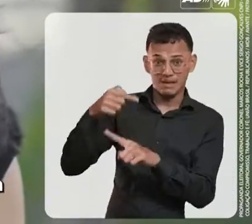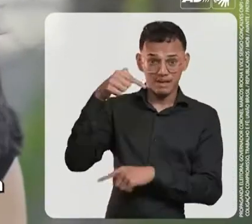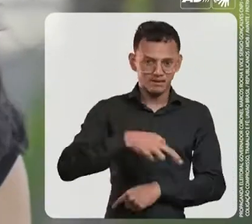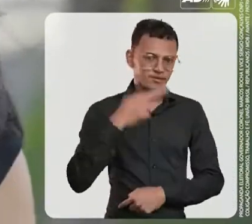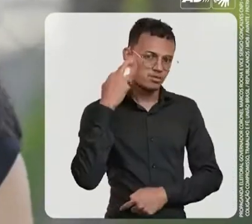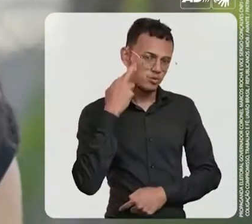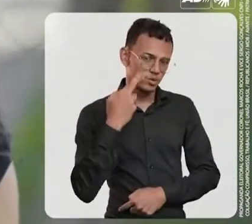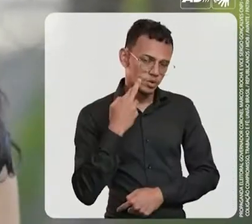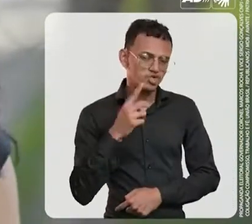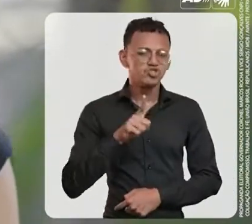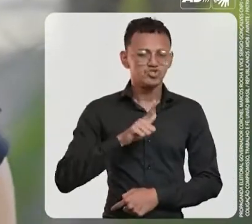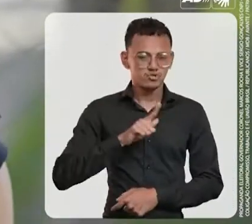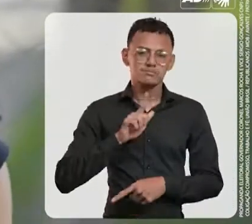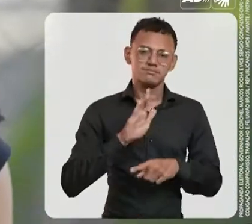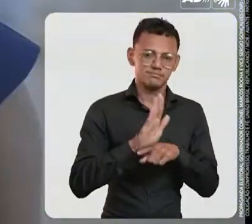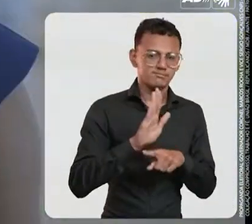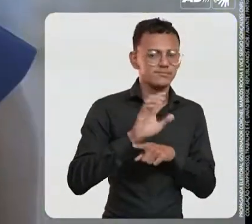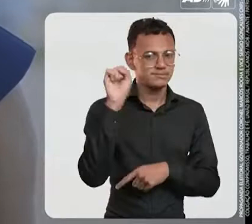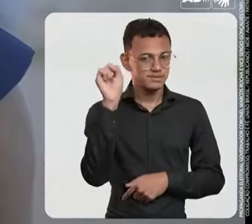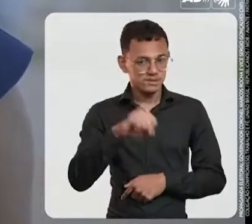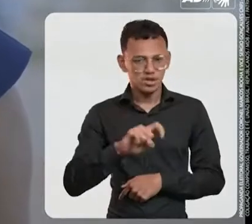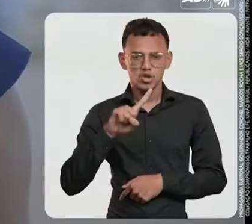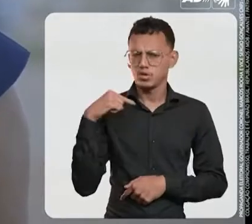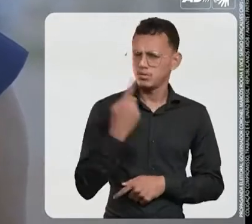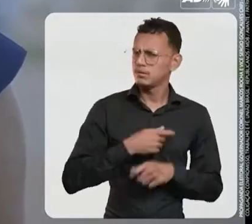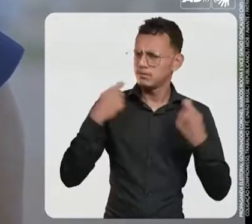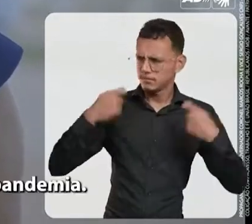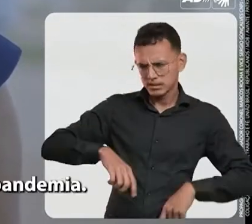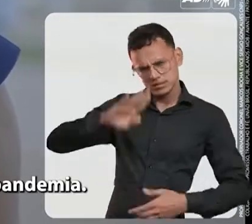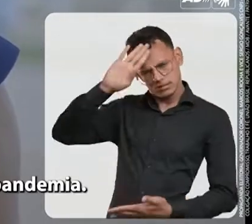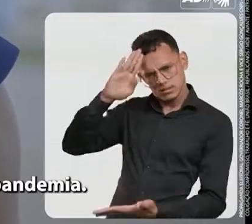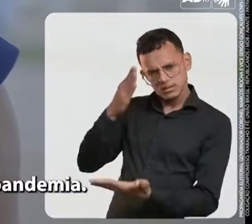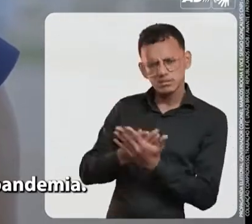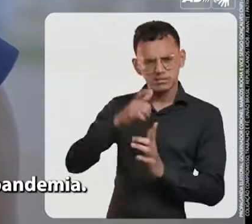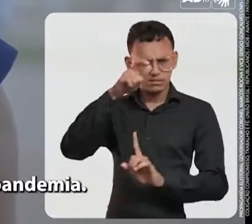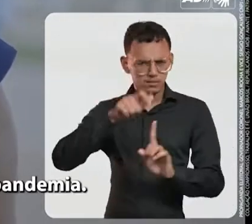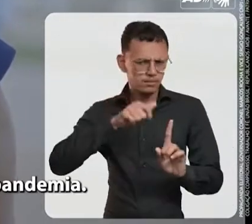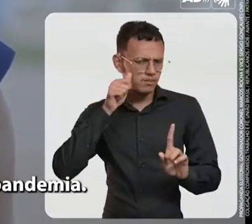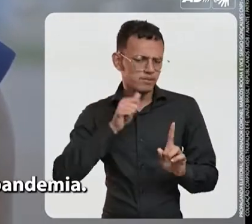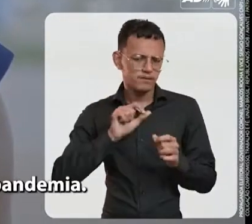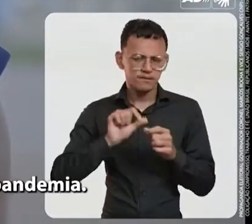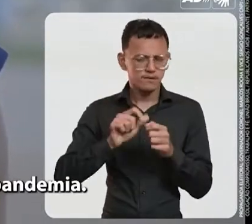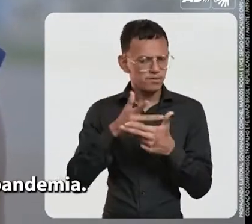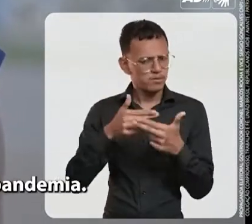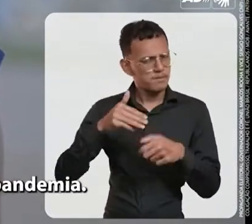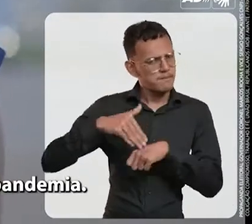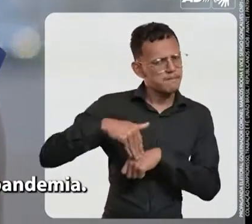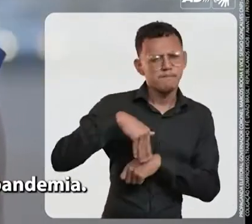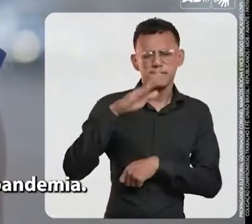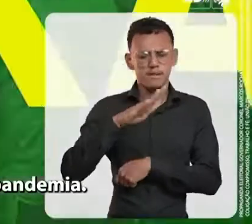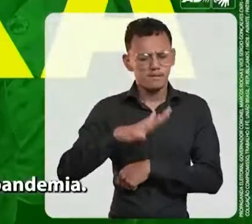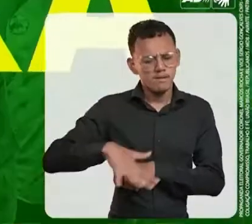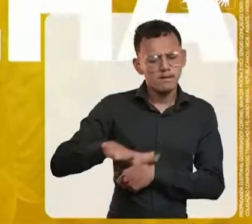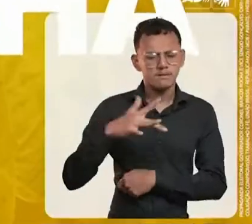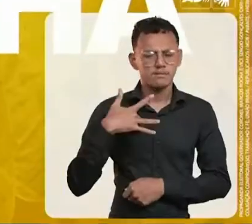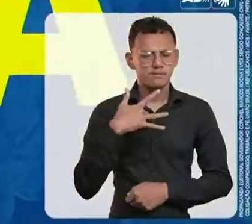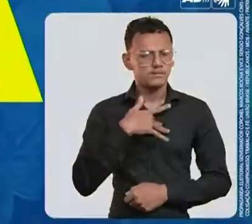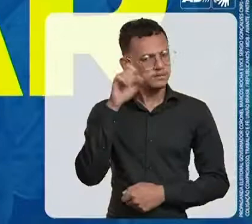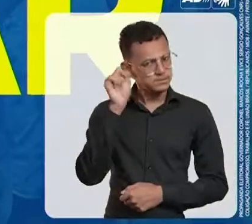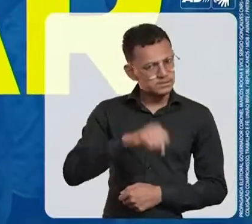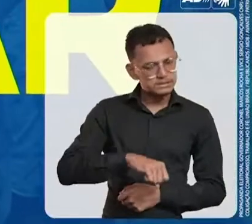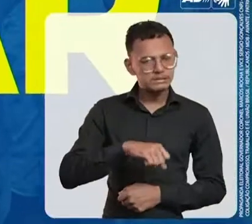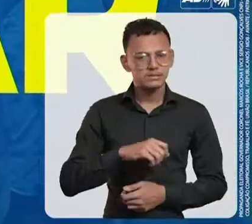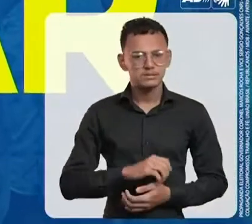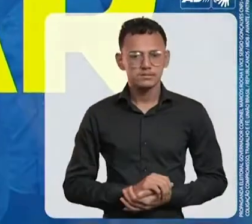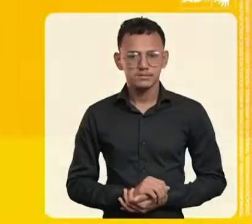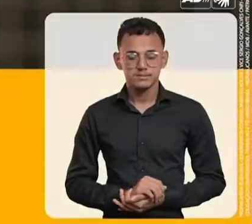Rondônia, nós tivemos assistência. A gente precisa reconhecer. O Marcos Rocha fez muito pela saúde na pandemia. Deixa o Rocha